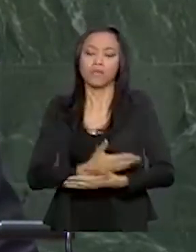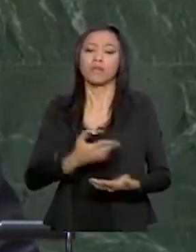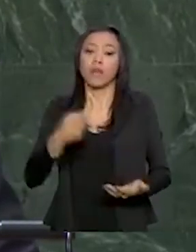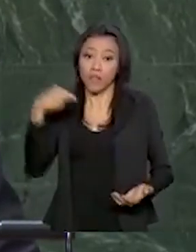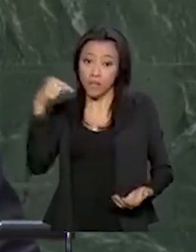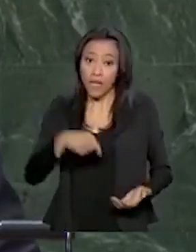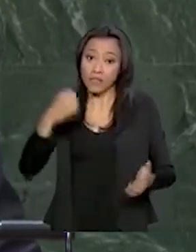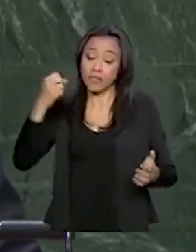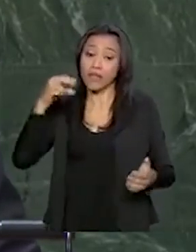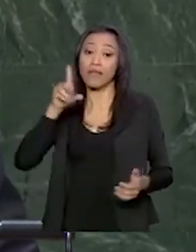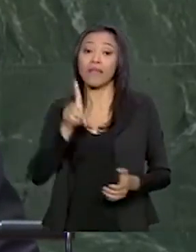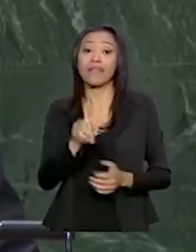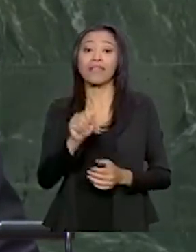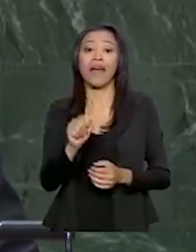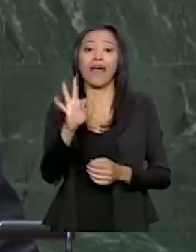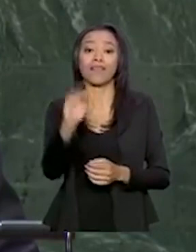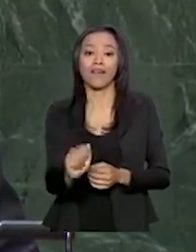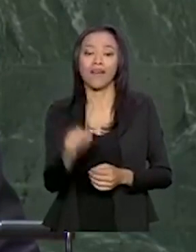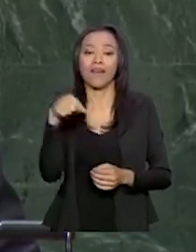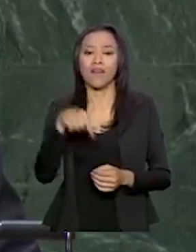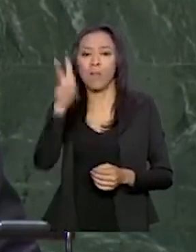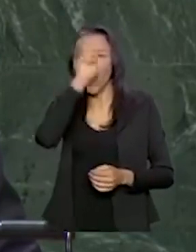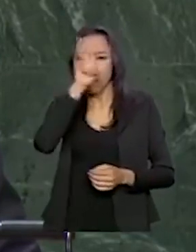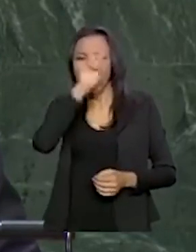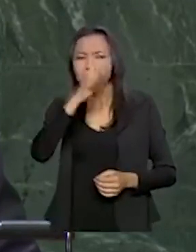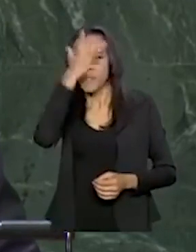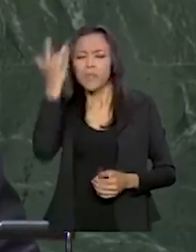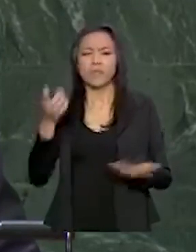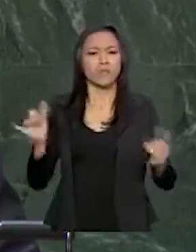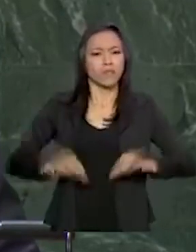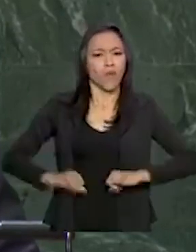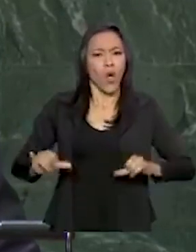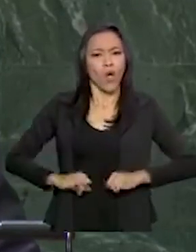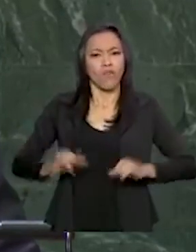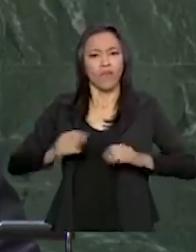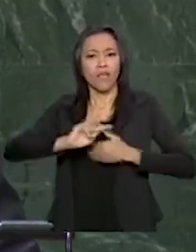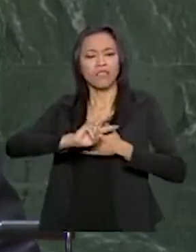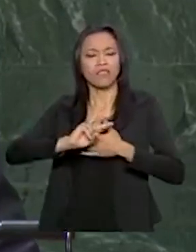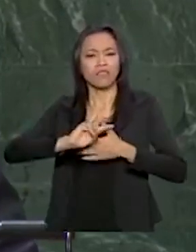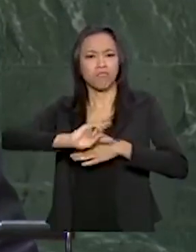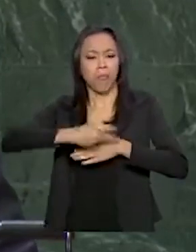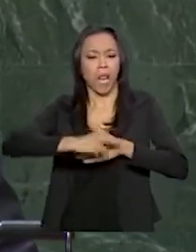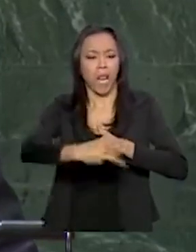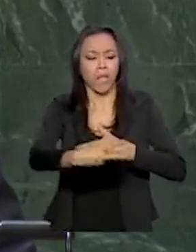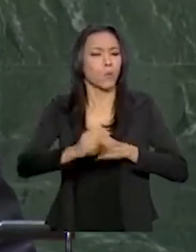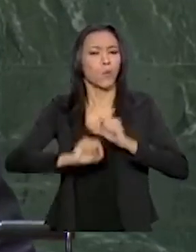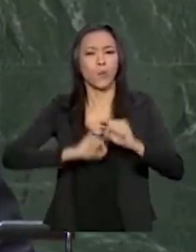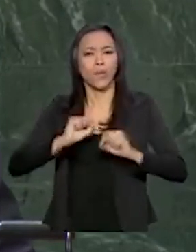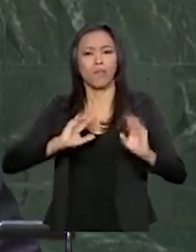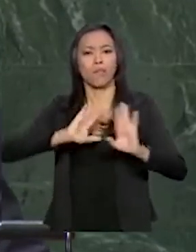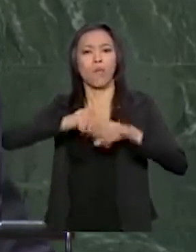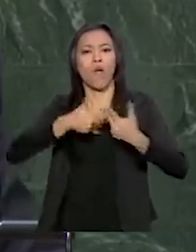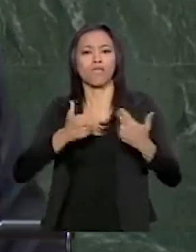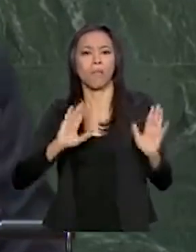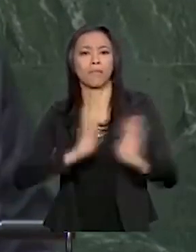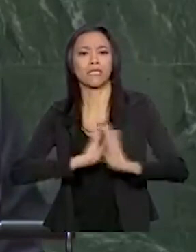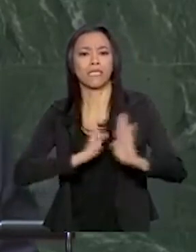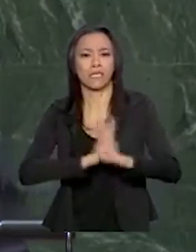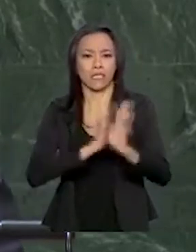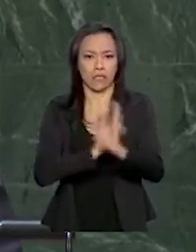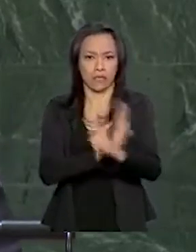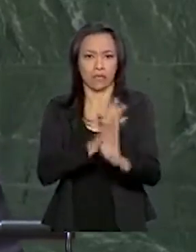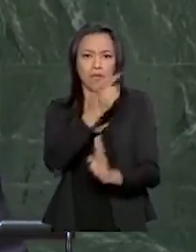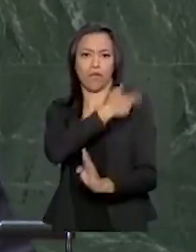recordaremos anualmente aqueles que sofrem as consequências nefastas da perseguição religiosa.